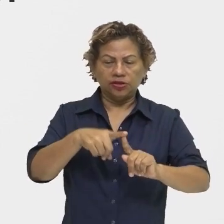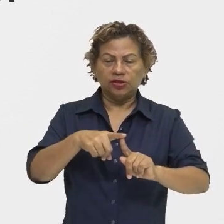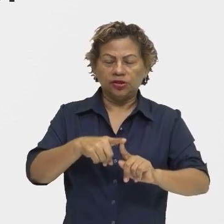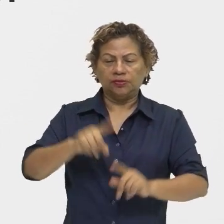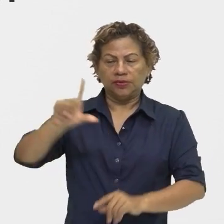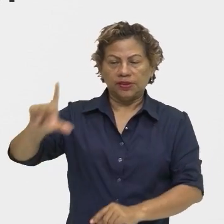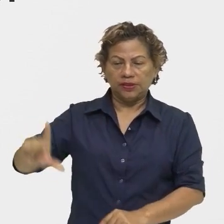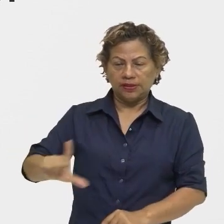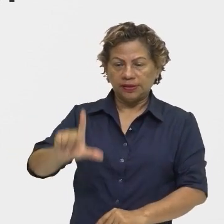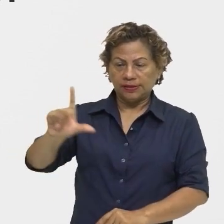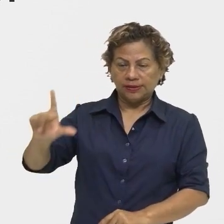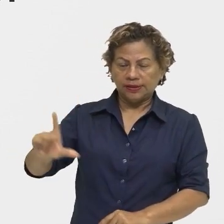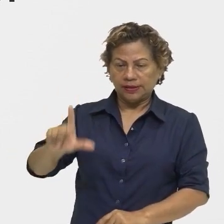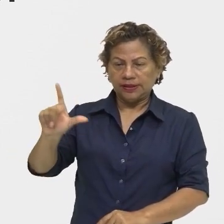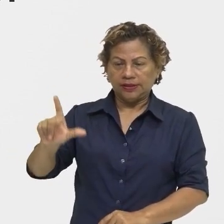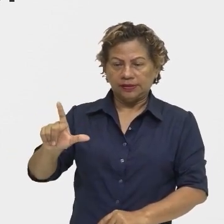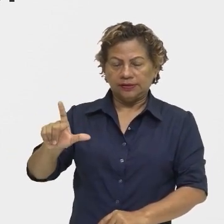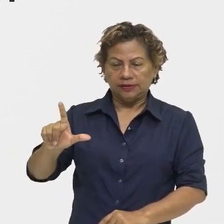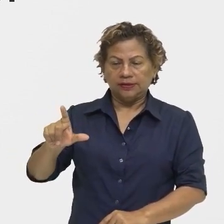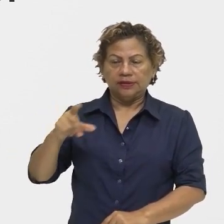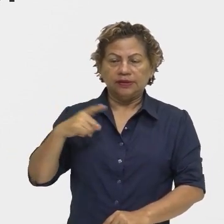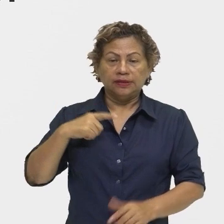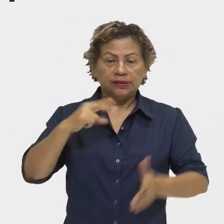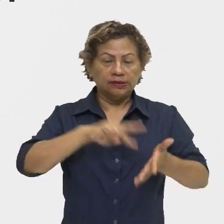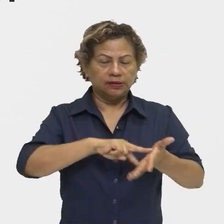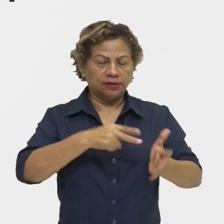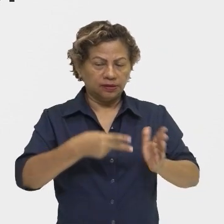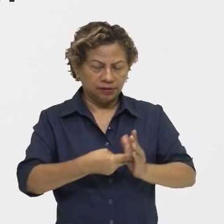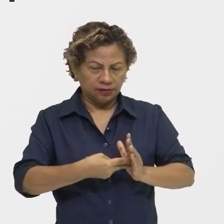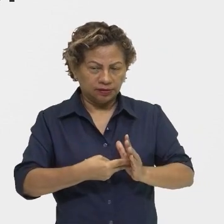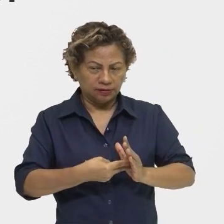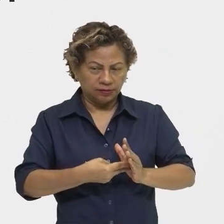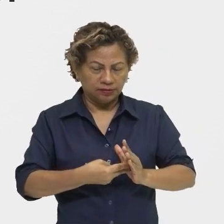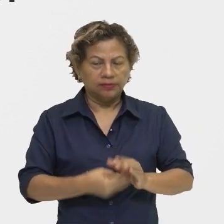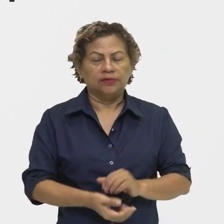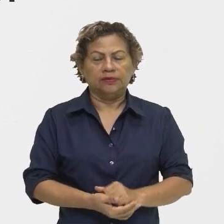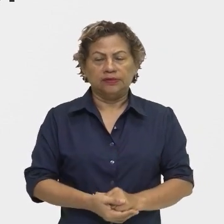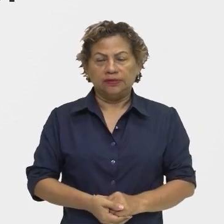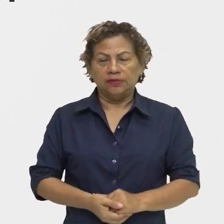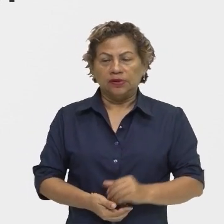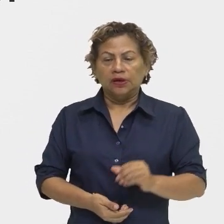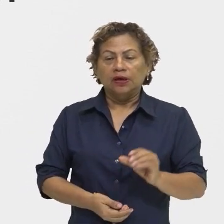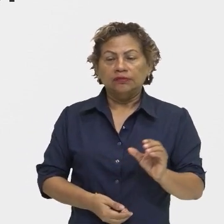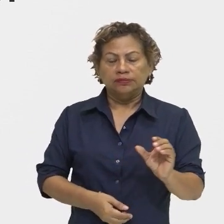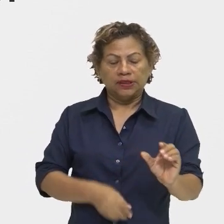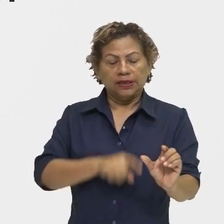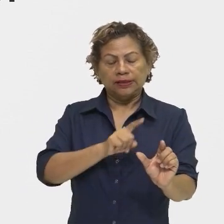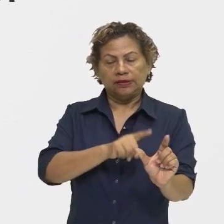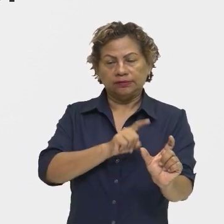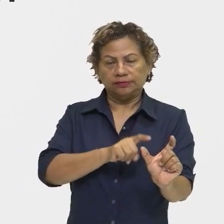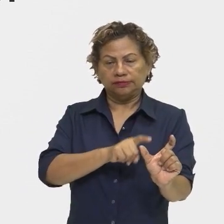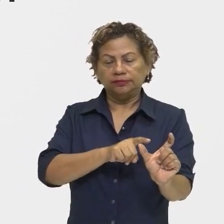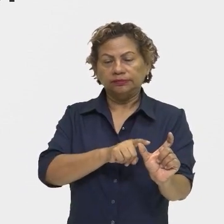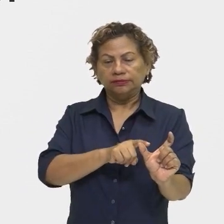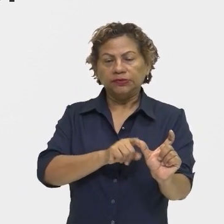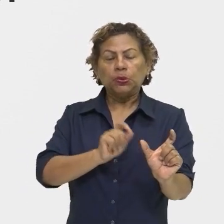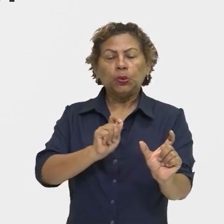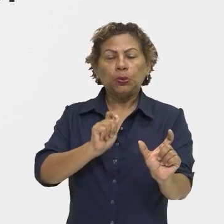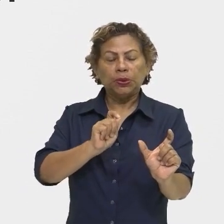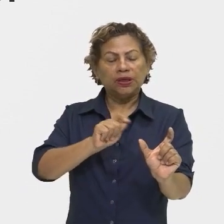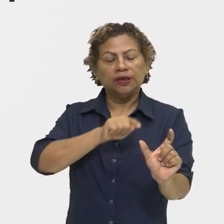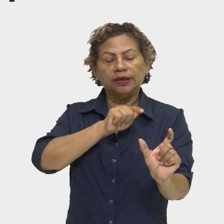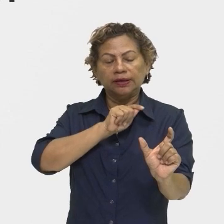possui como marca a utilização do sentido conotativo das palavras. Aqui, no caso, já entram as figuras de linguagem, né? As